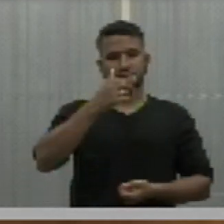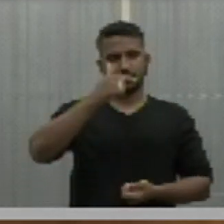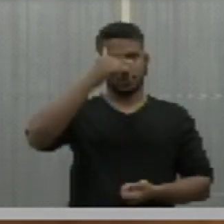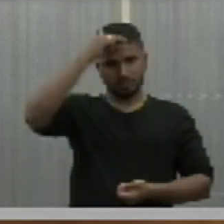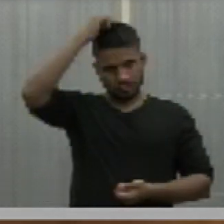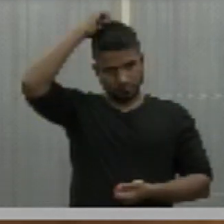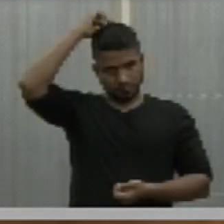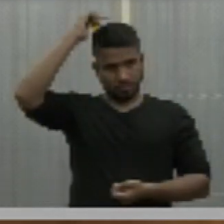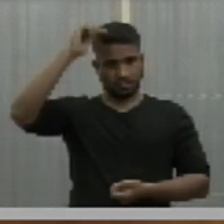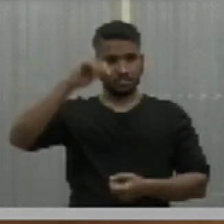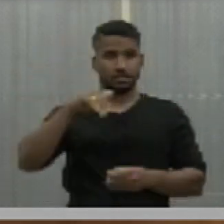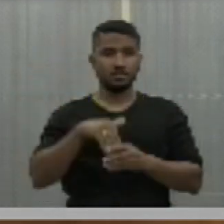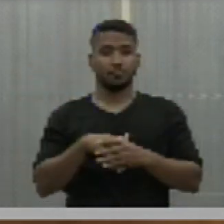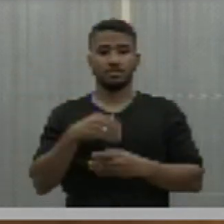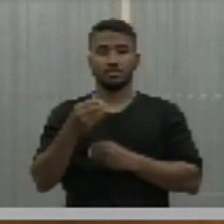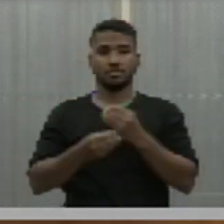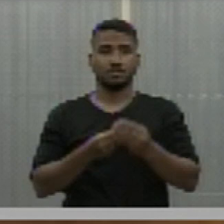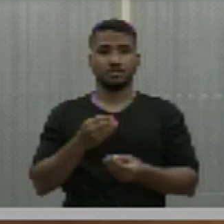vota?